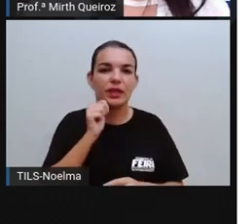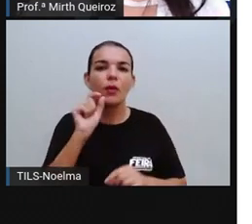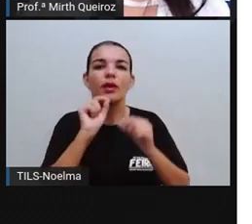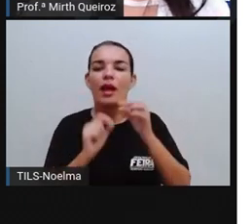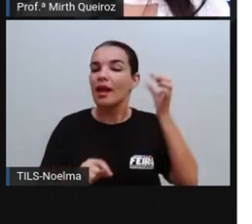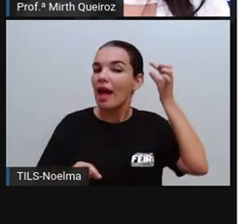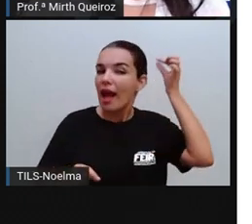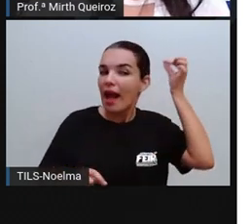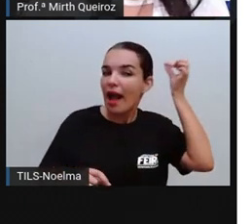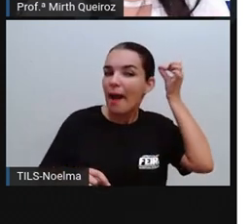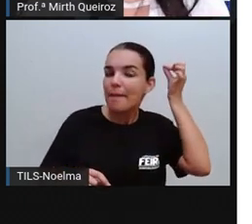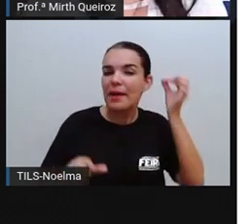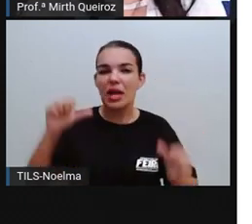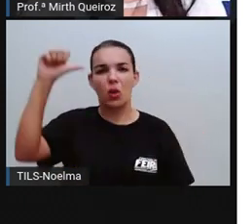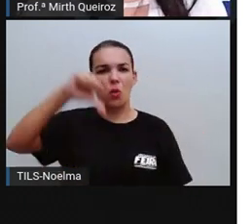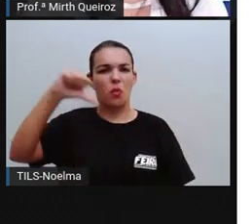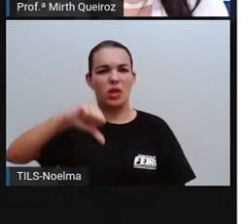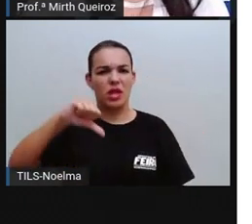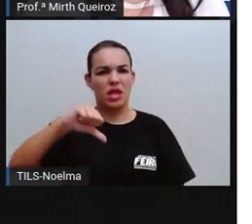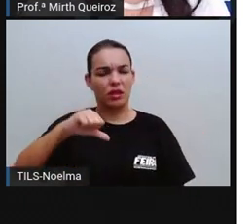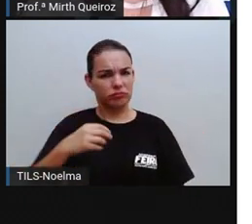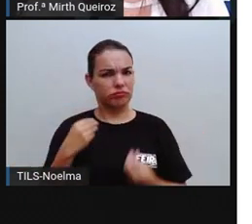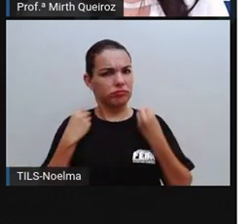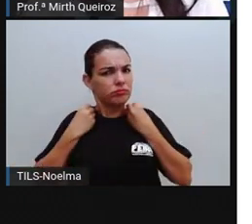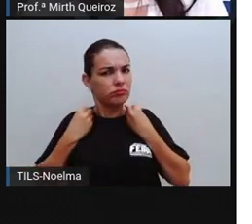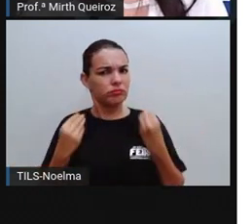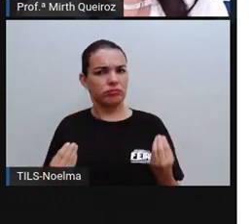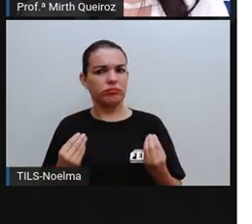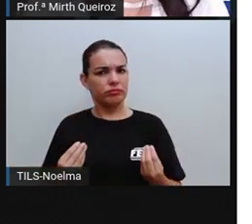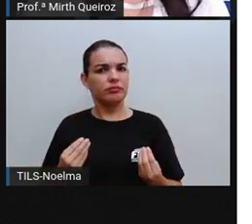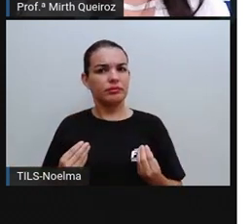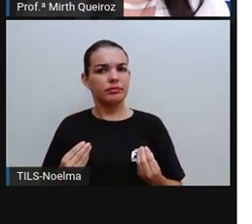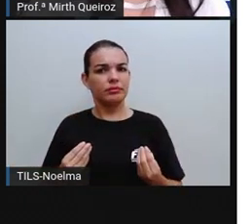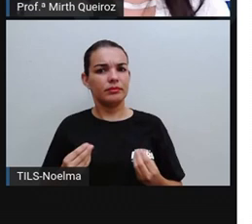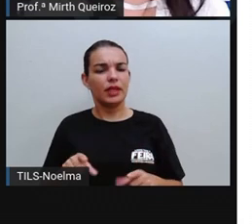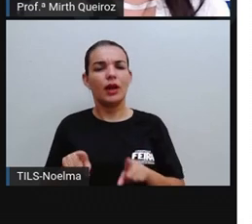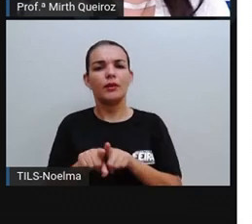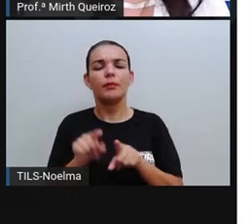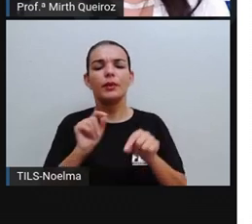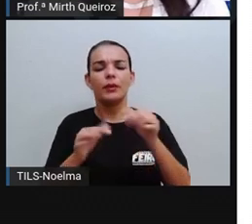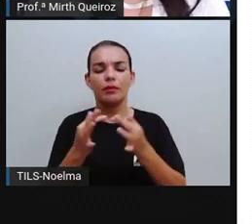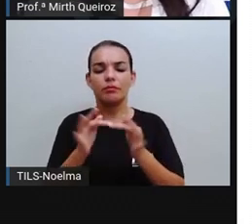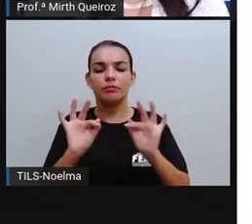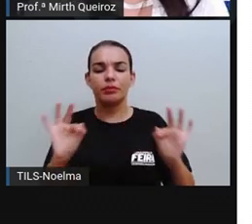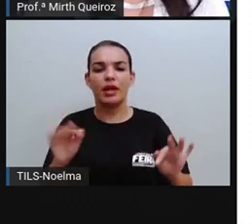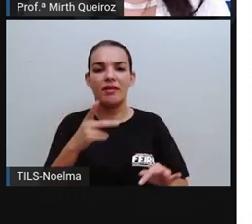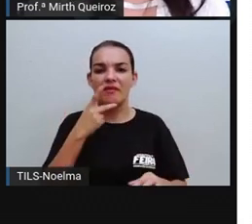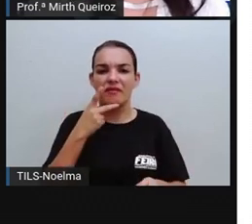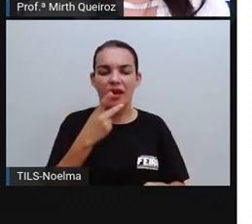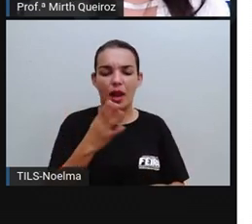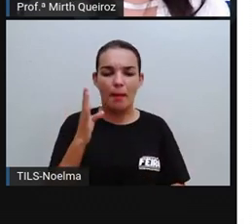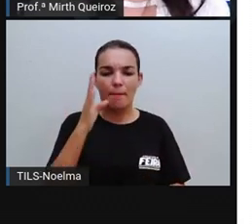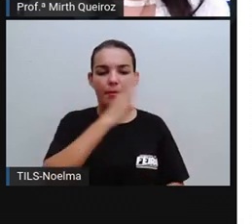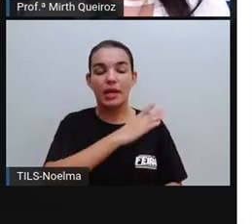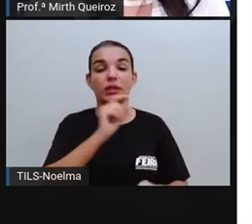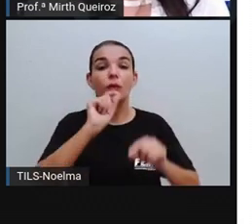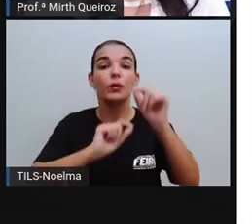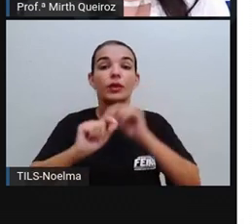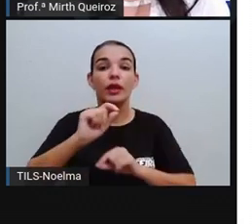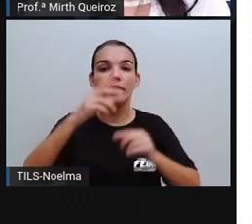ruim. Essa expressão normalmente é utilizada para se referir, pesadativamente, ao cabelo afro.